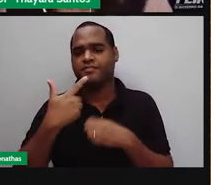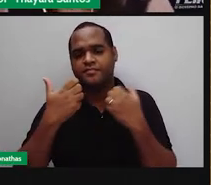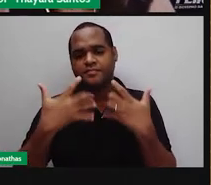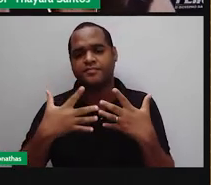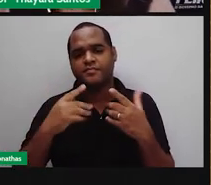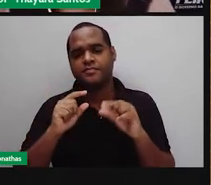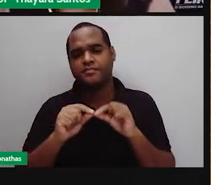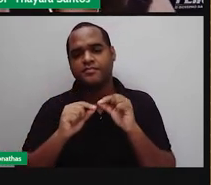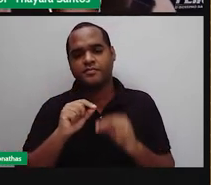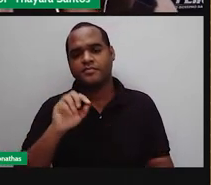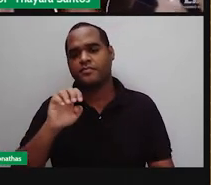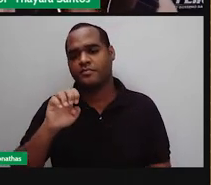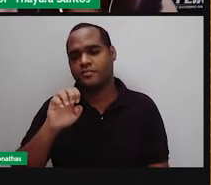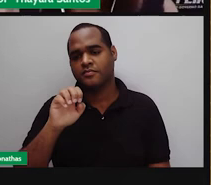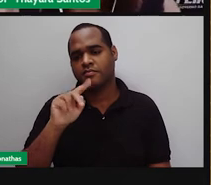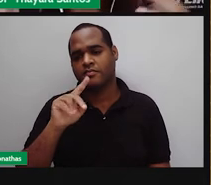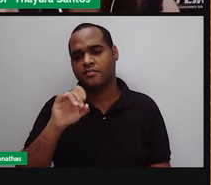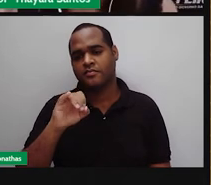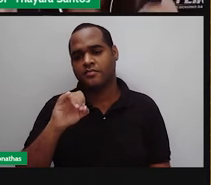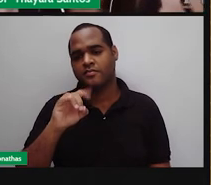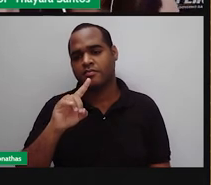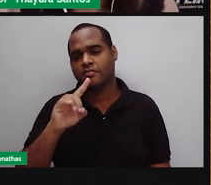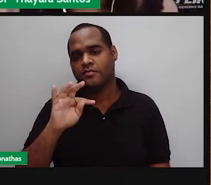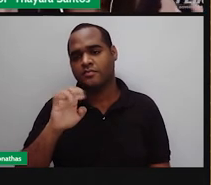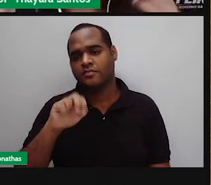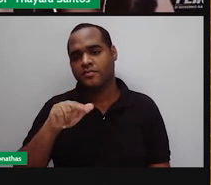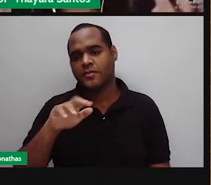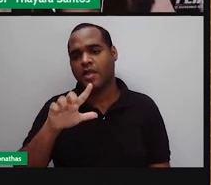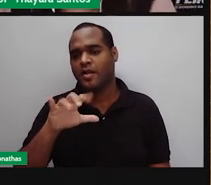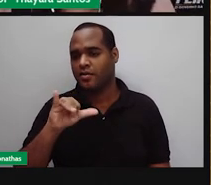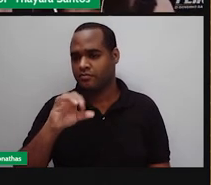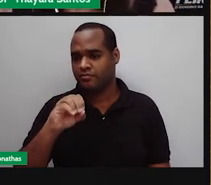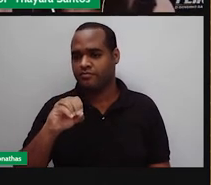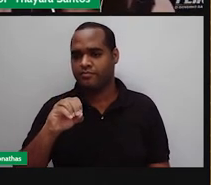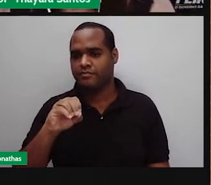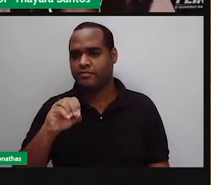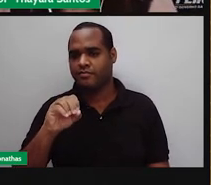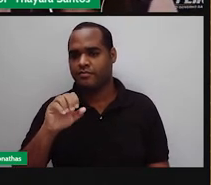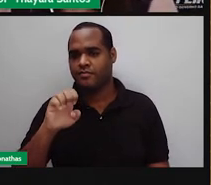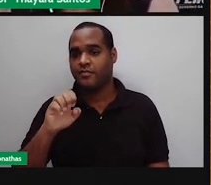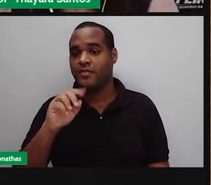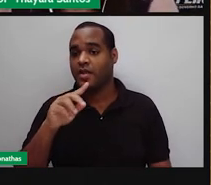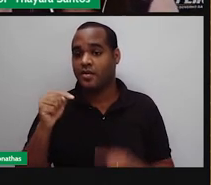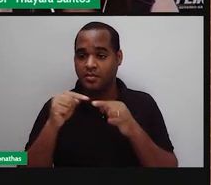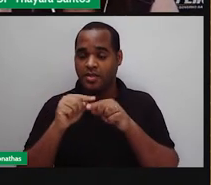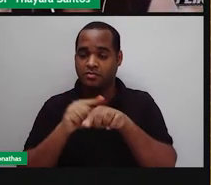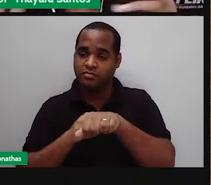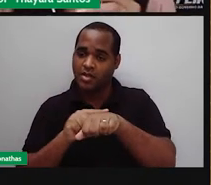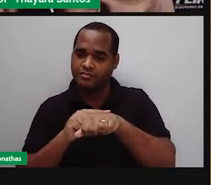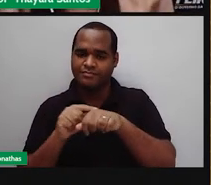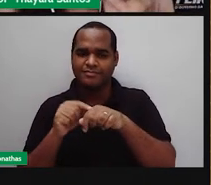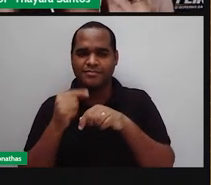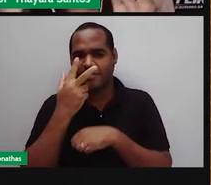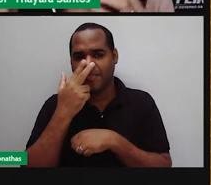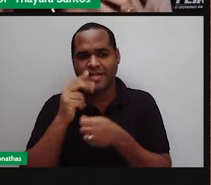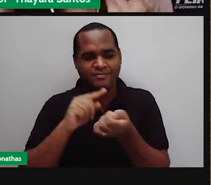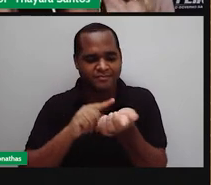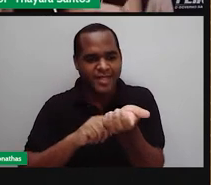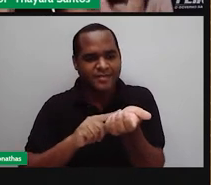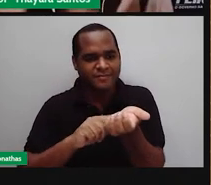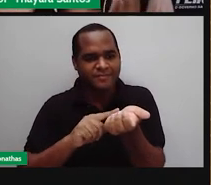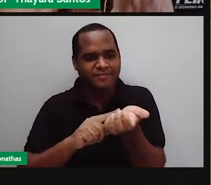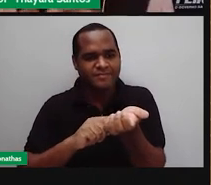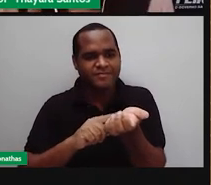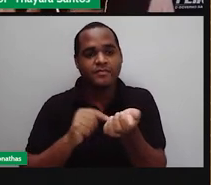de epitélio olfatório ou olfativo. Epitélio vem de pele, mas é um tipo de pele